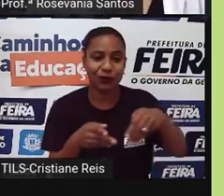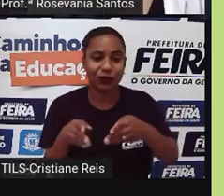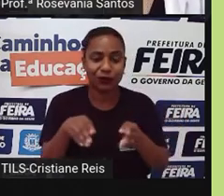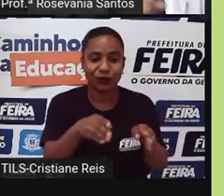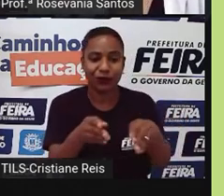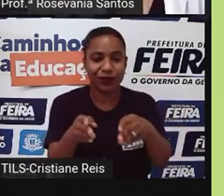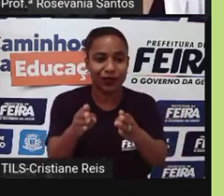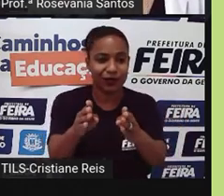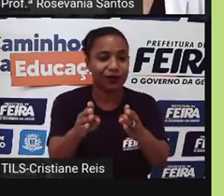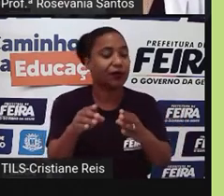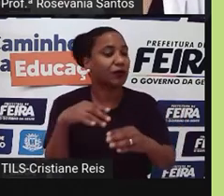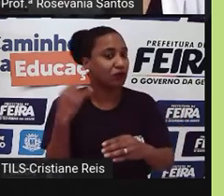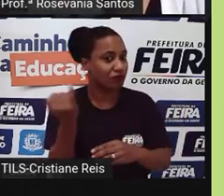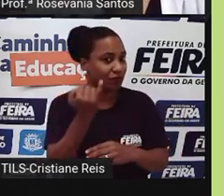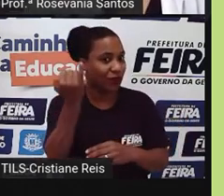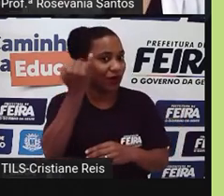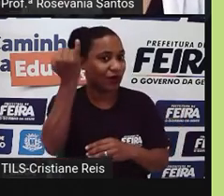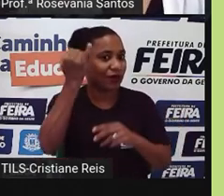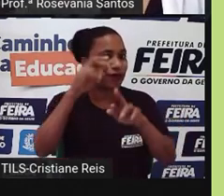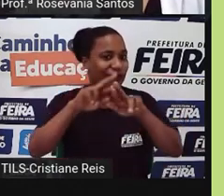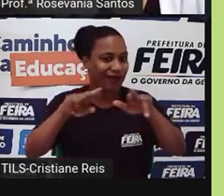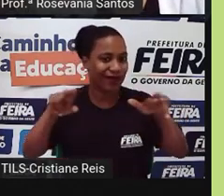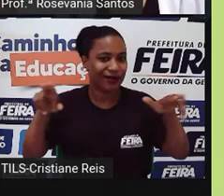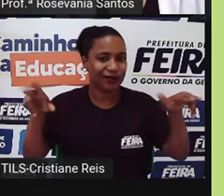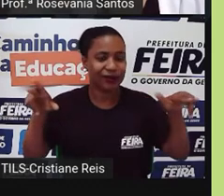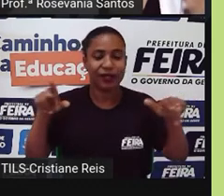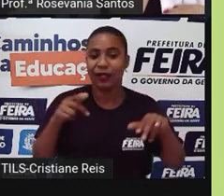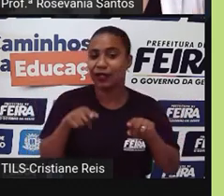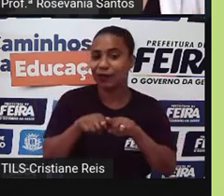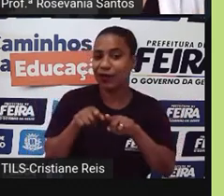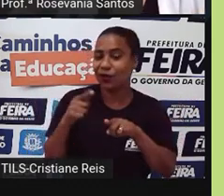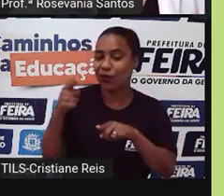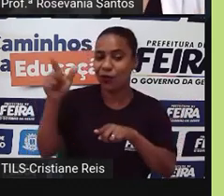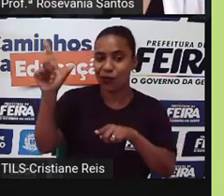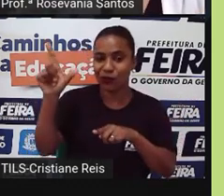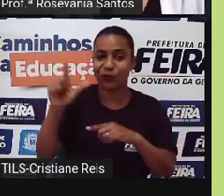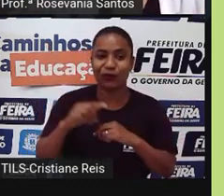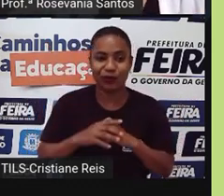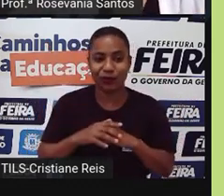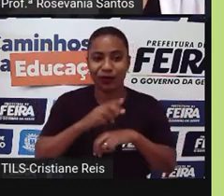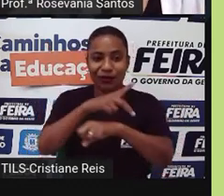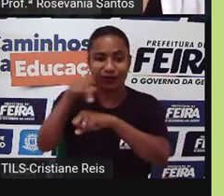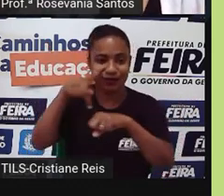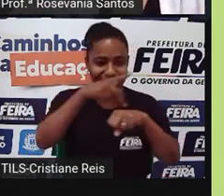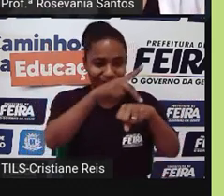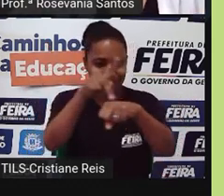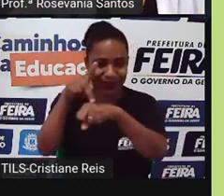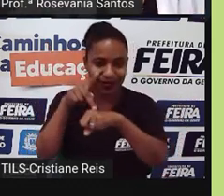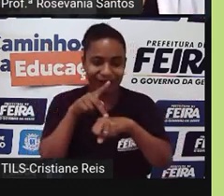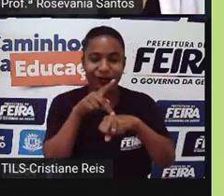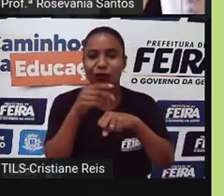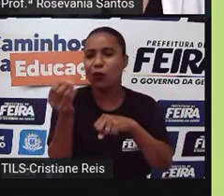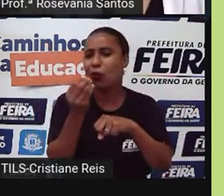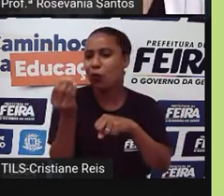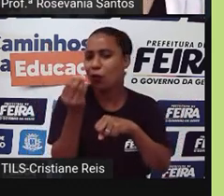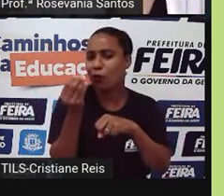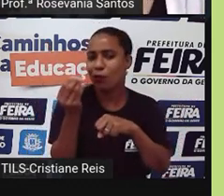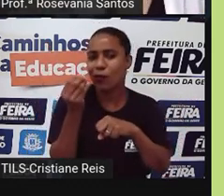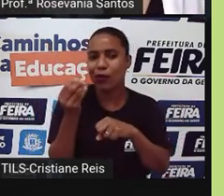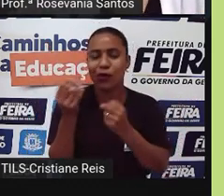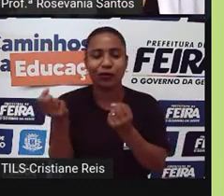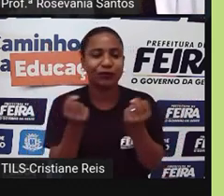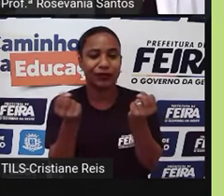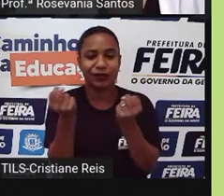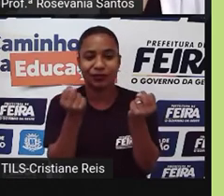não falei, mas que é importante também chamar a atenção, é que boa parte desses países, eles são interligados por ferrovias, né, que começam em um